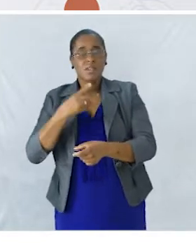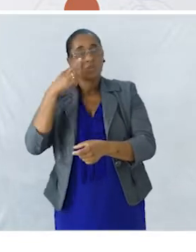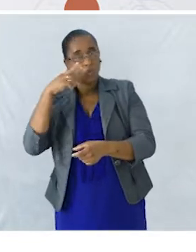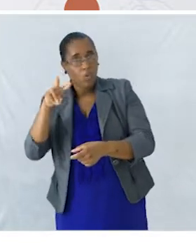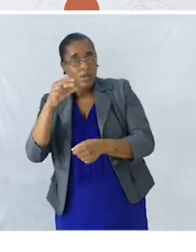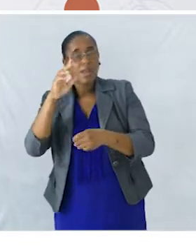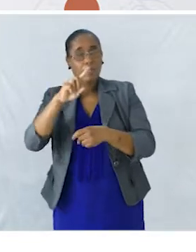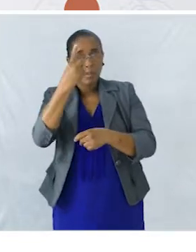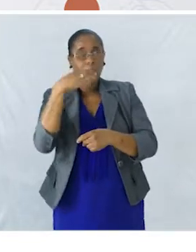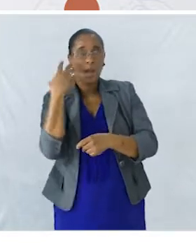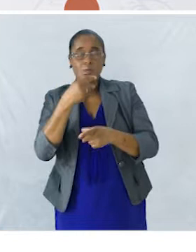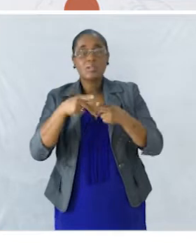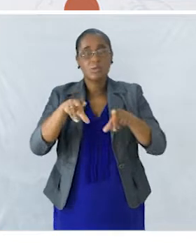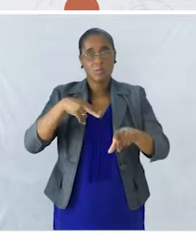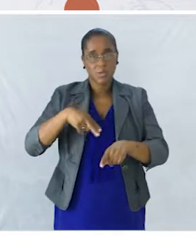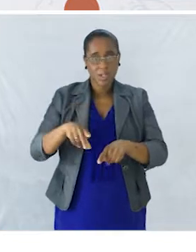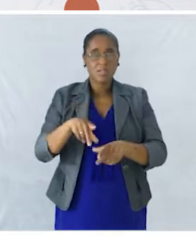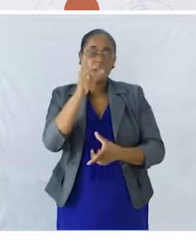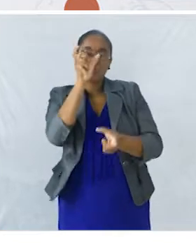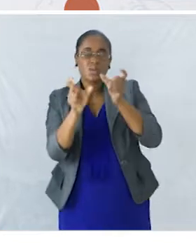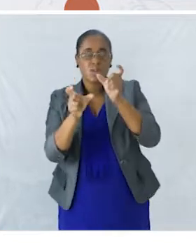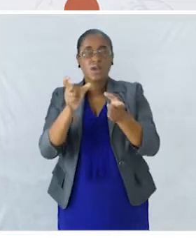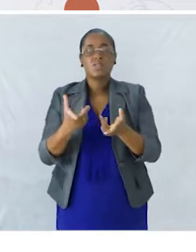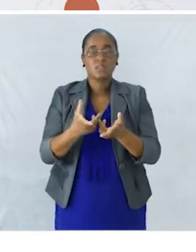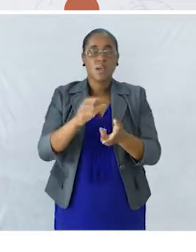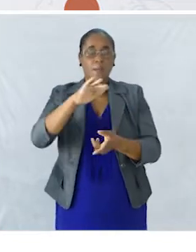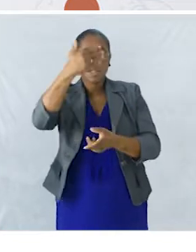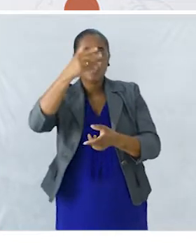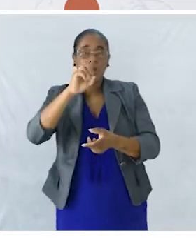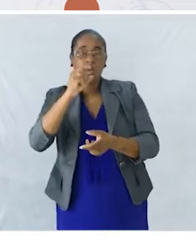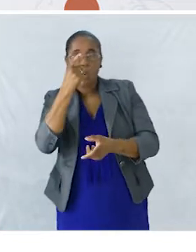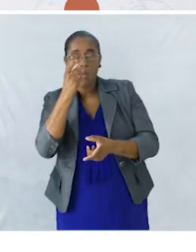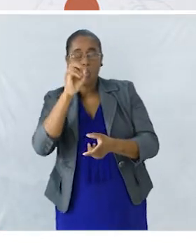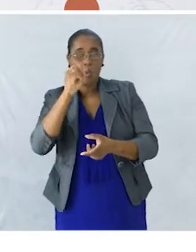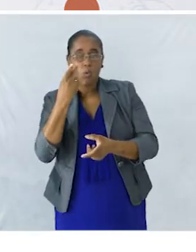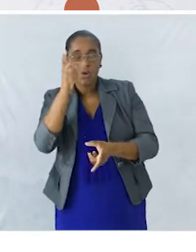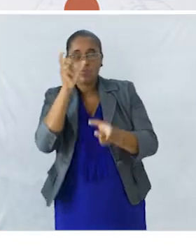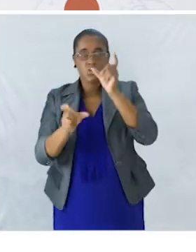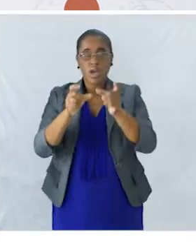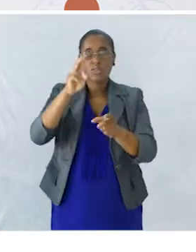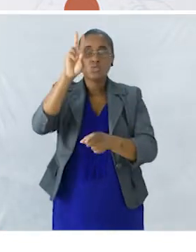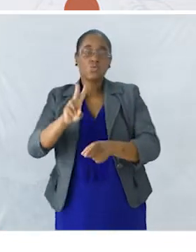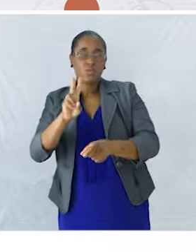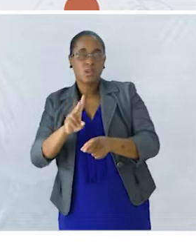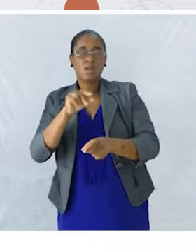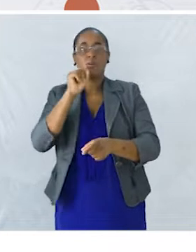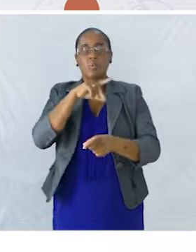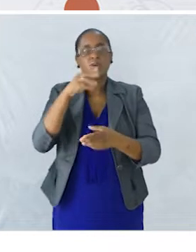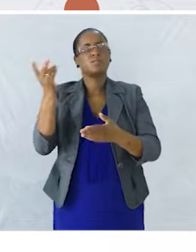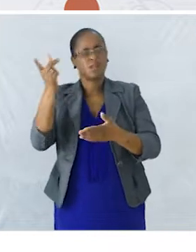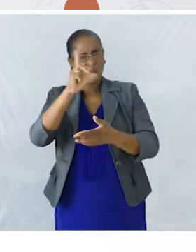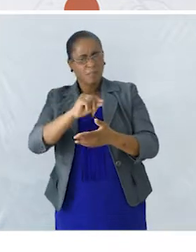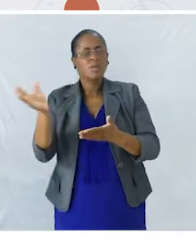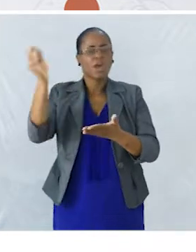primeira aula Em língua portuguesa Personagens principais Ou secundários E ainda podem acrescentar As características